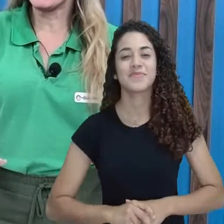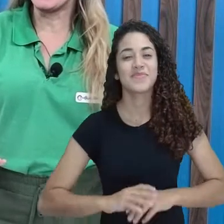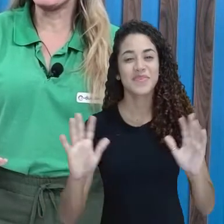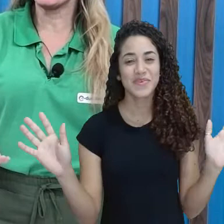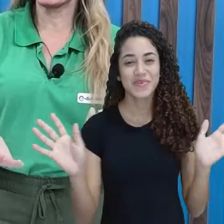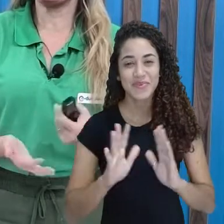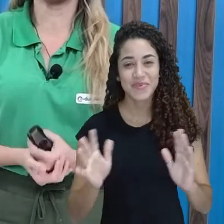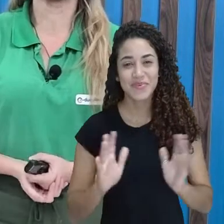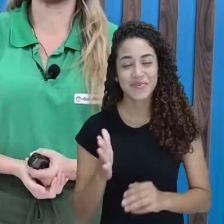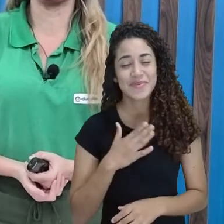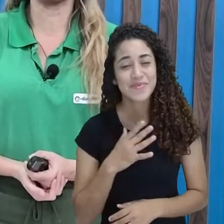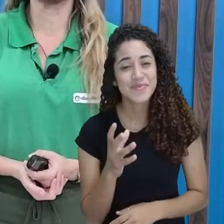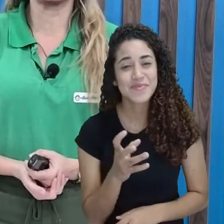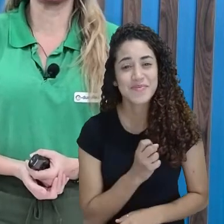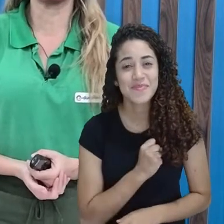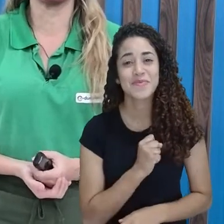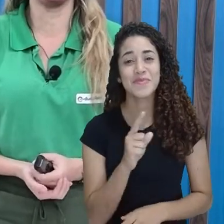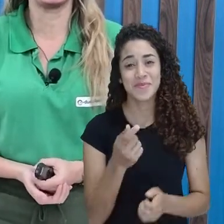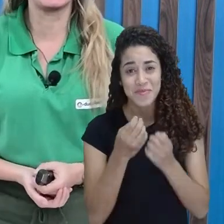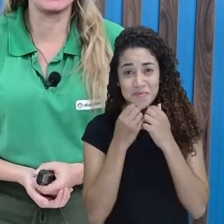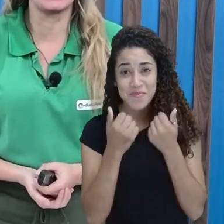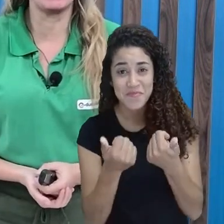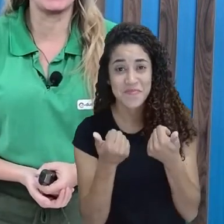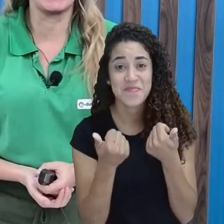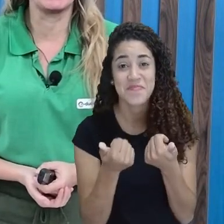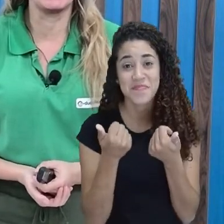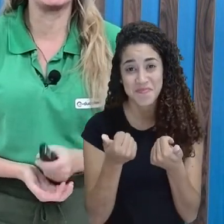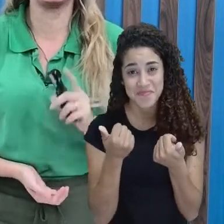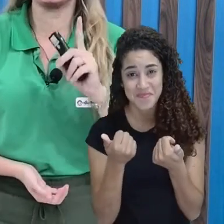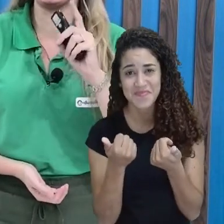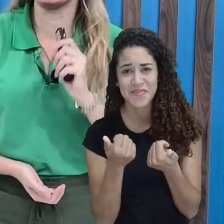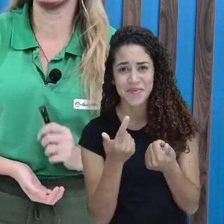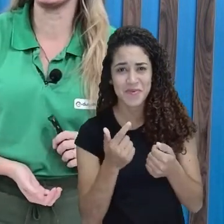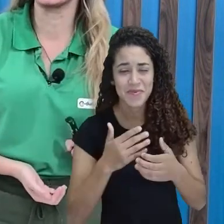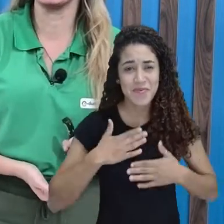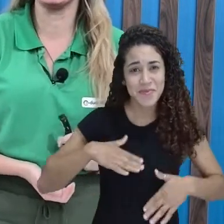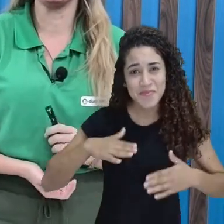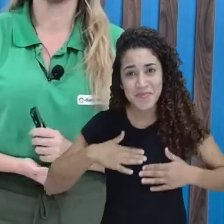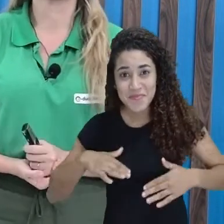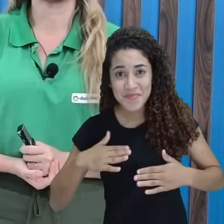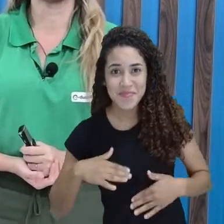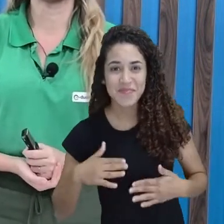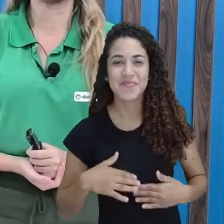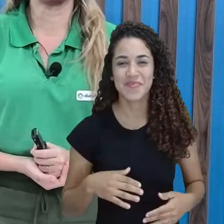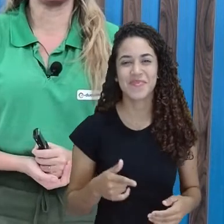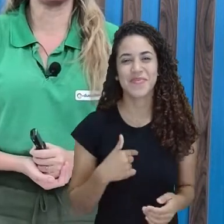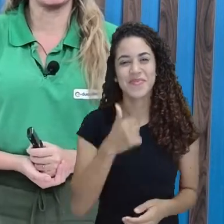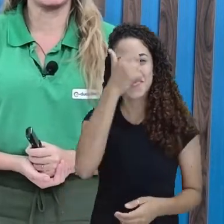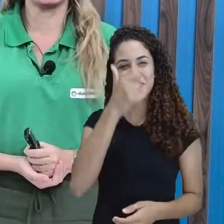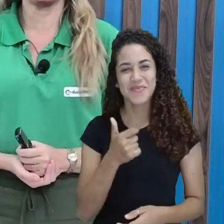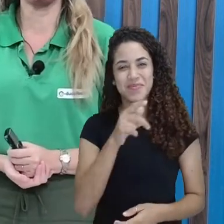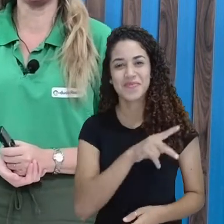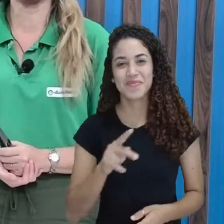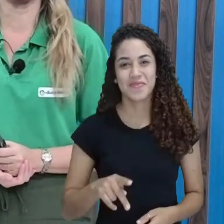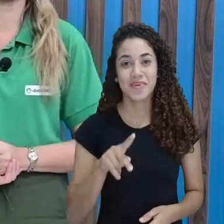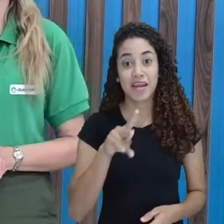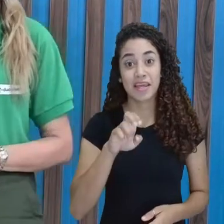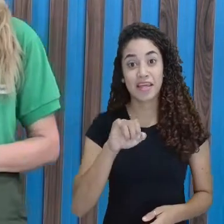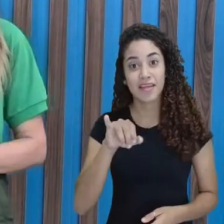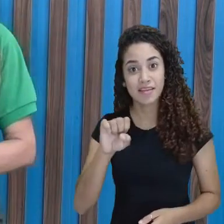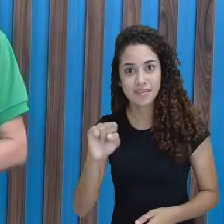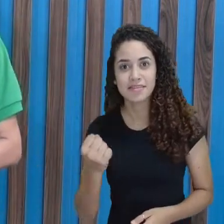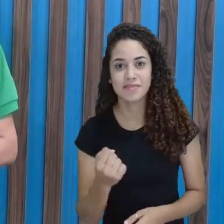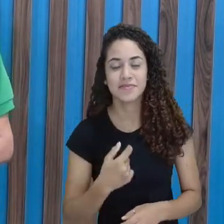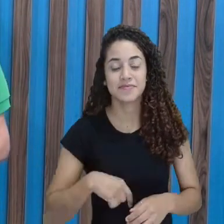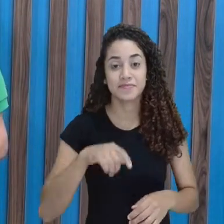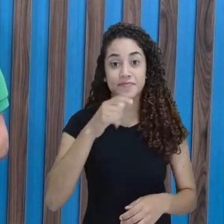Olá, meus amores! Como é que vocês estão? Tá tudo de boa na lagoa? Tudo tranquilo como um esquilo? Sou a professora Casey Marinho, de português dos